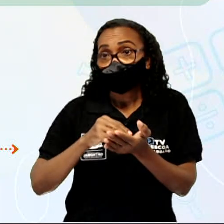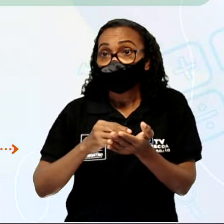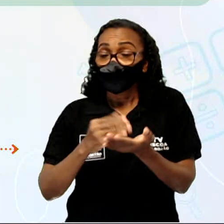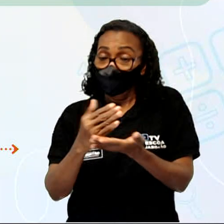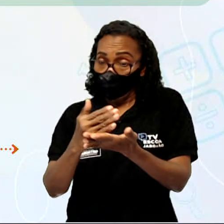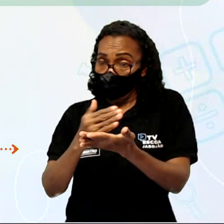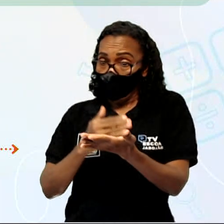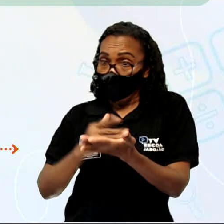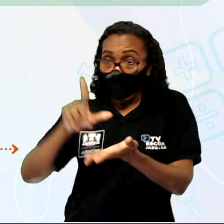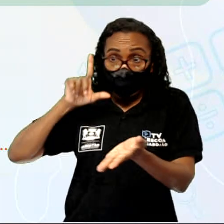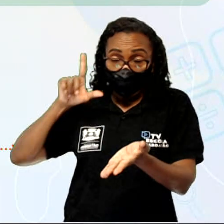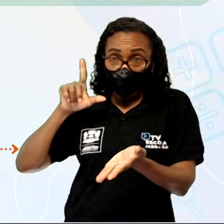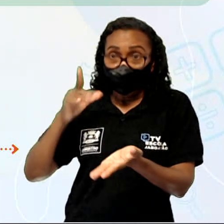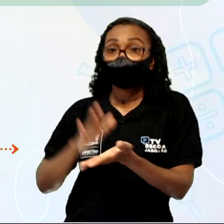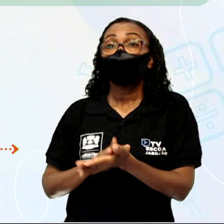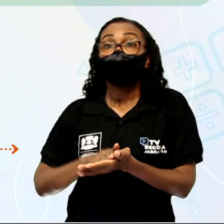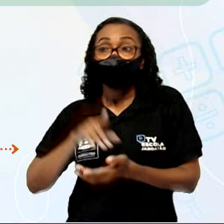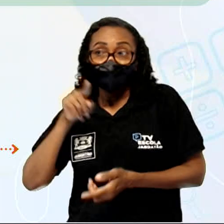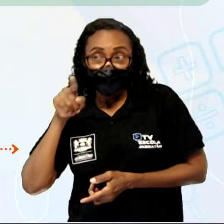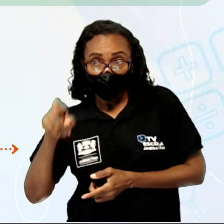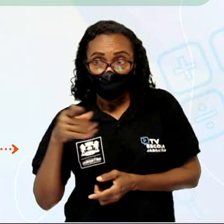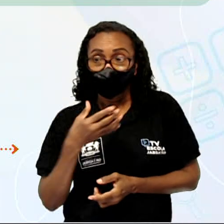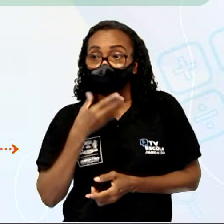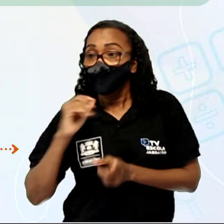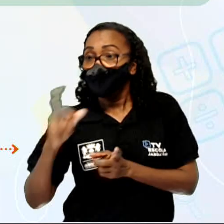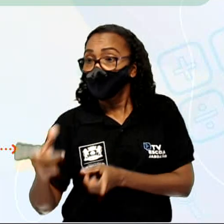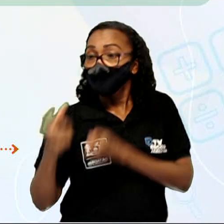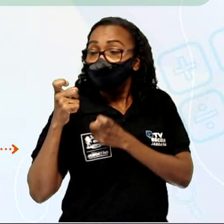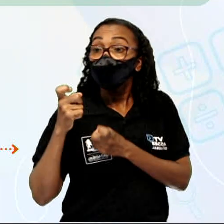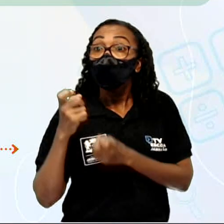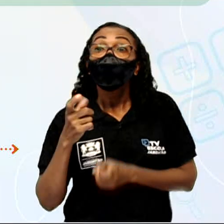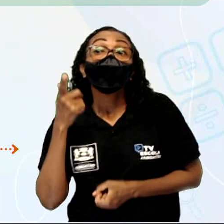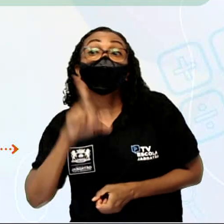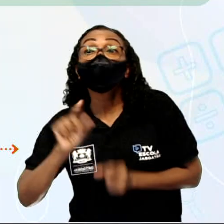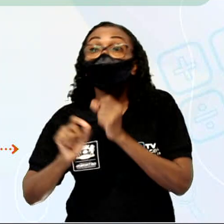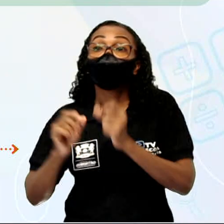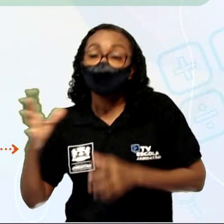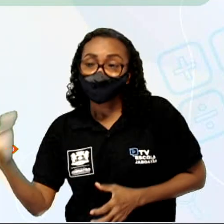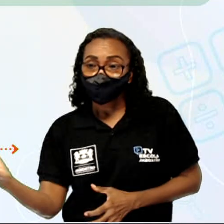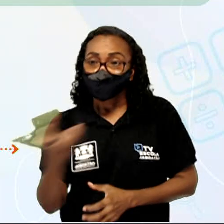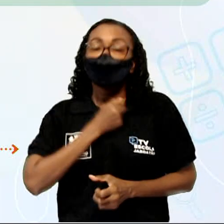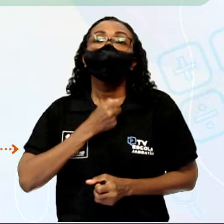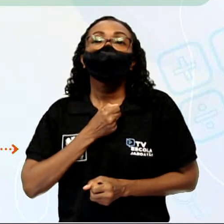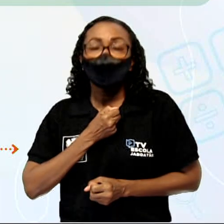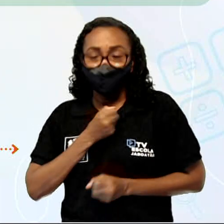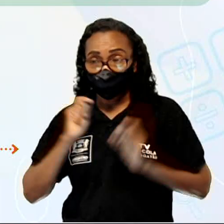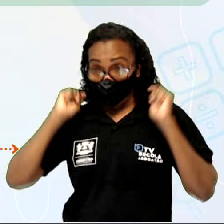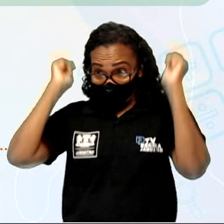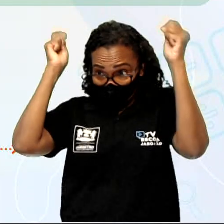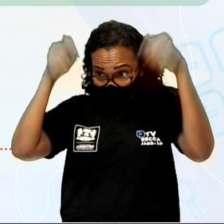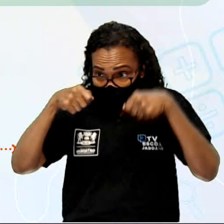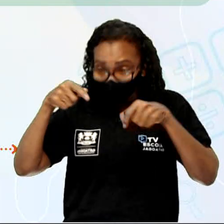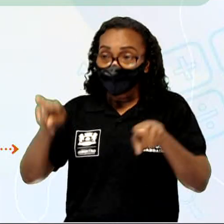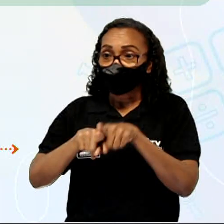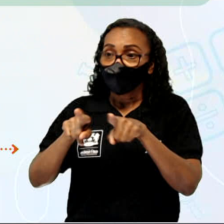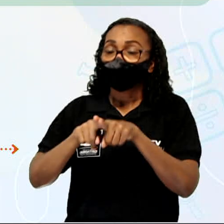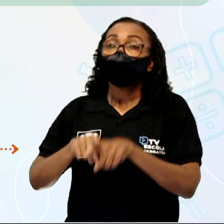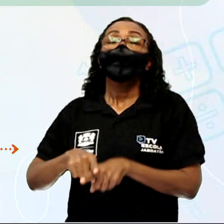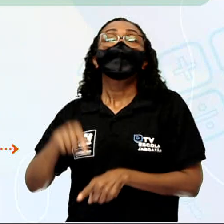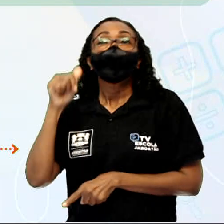consegue salvar a Chapeuzinho e a avó da barriga do lobo. E a própria Chapeuzinho tem um